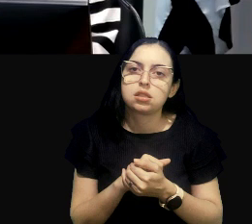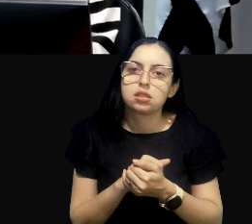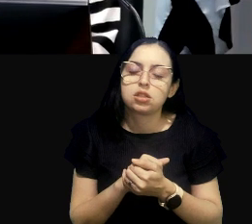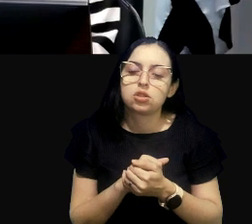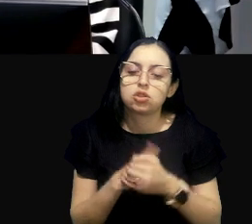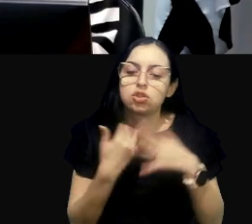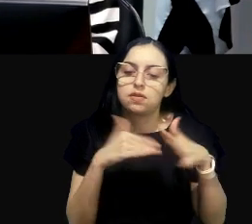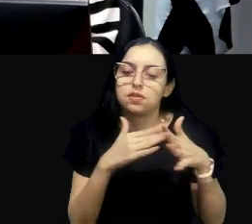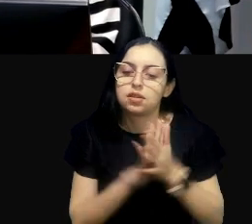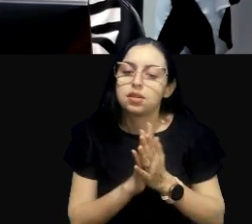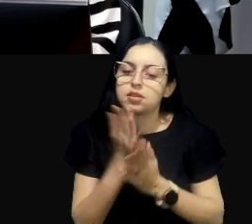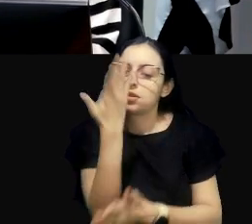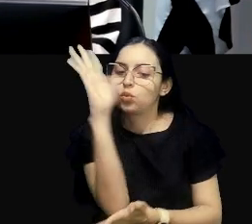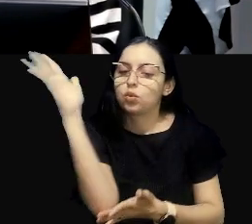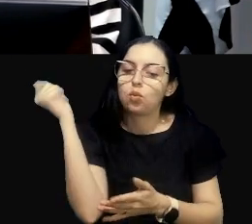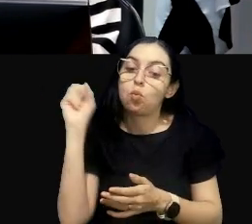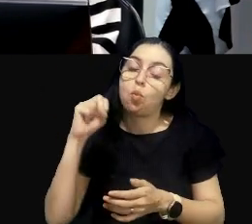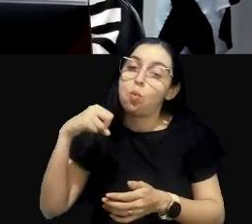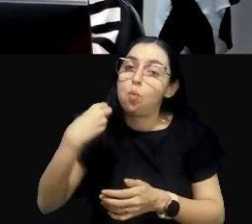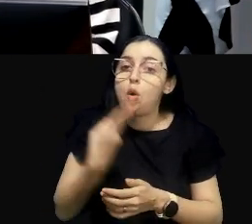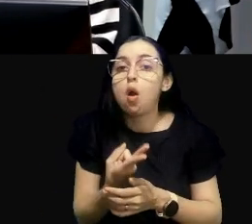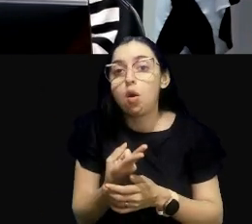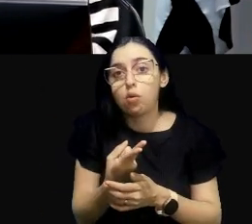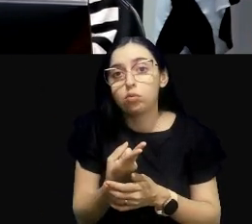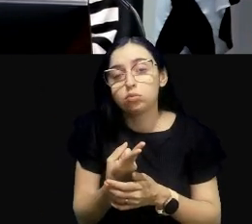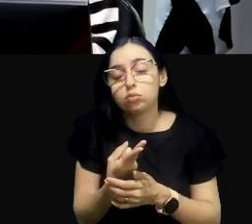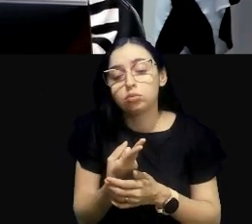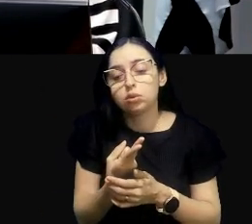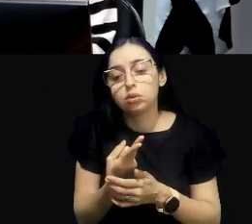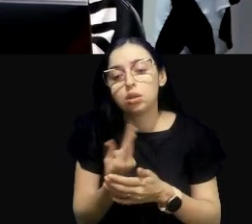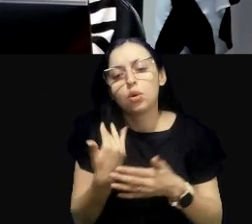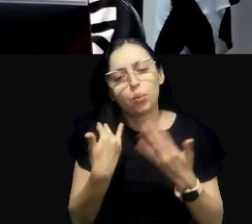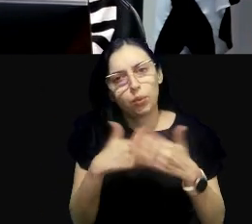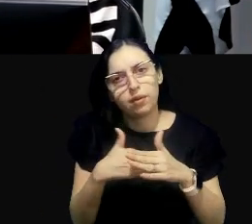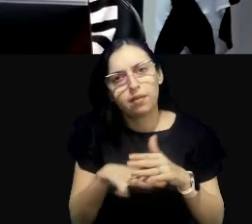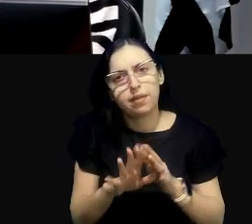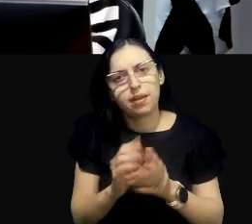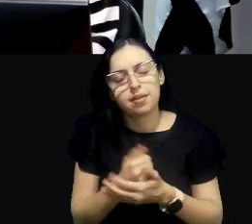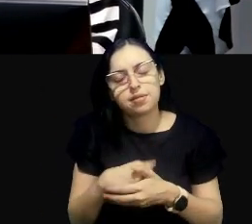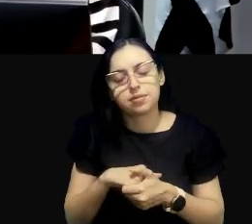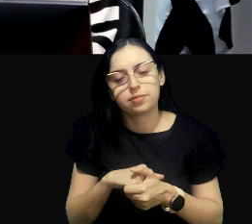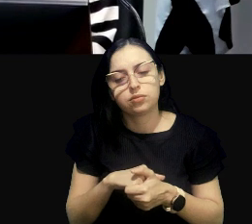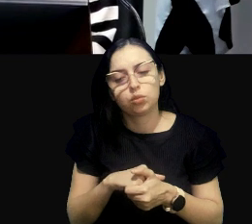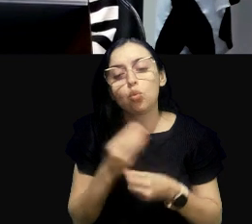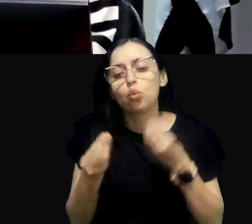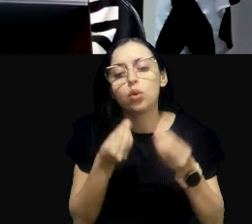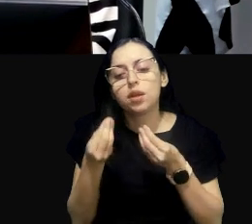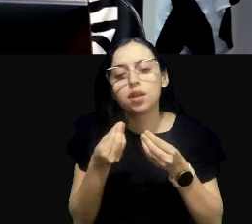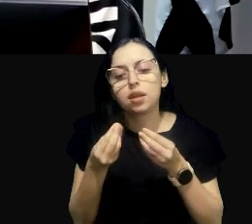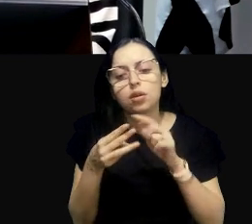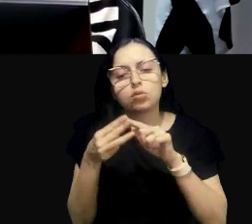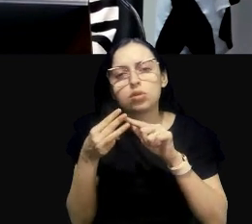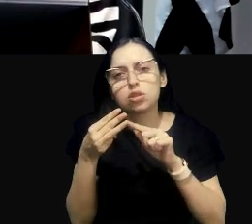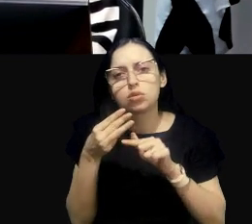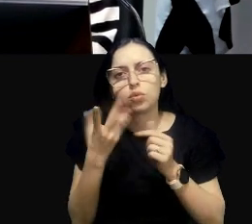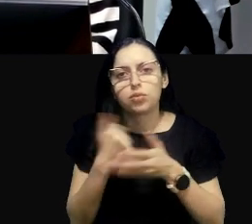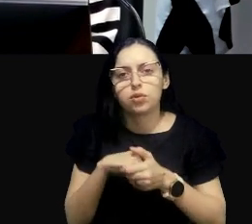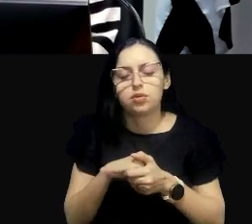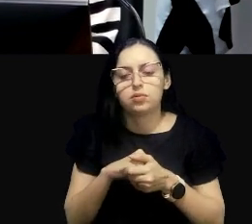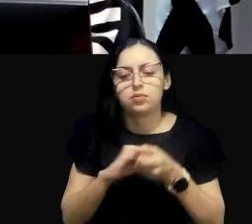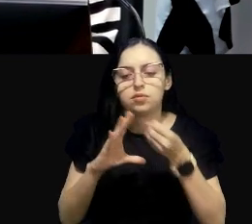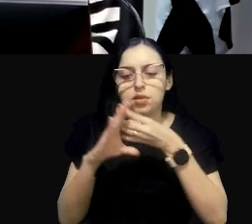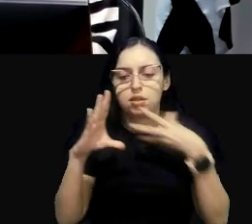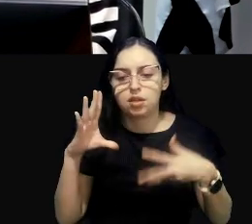ambiental ou de avaliação. Então, o que seria esses componentes? A gente